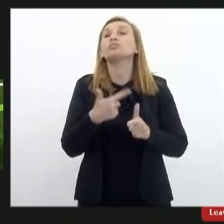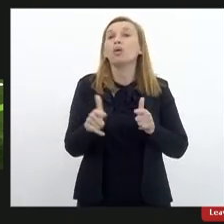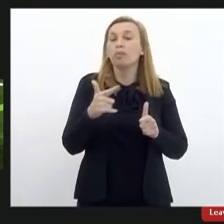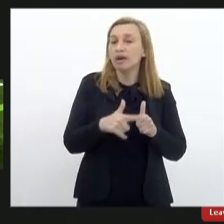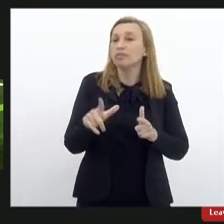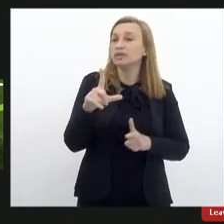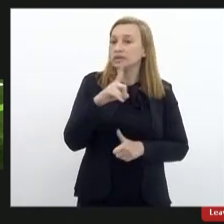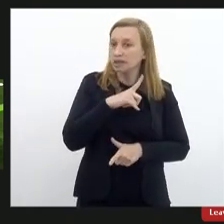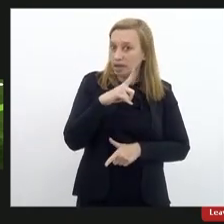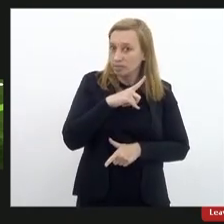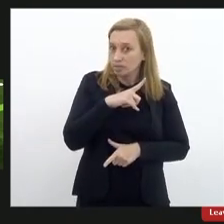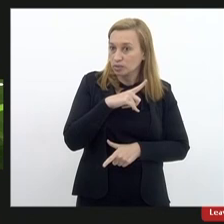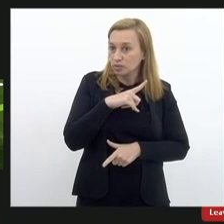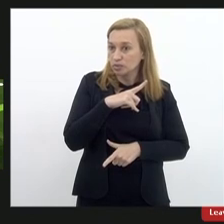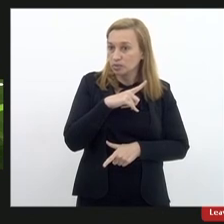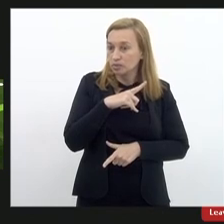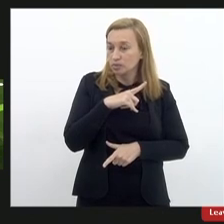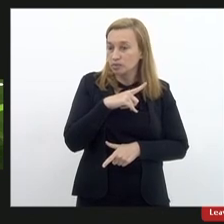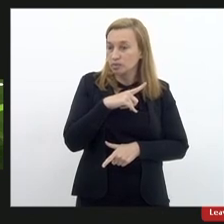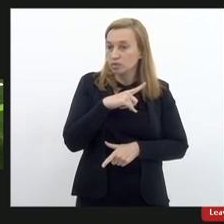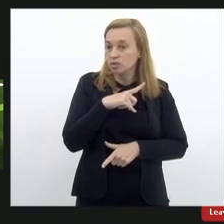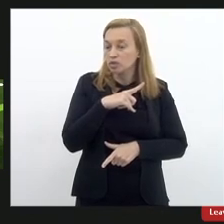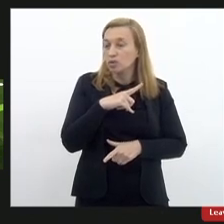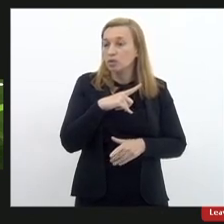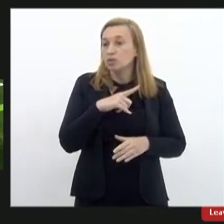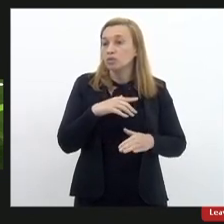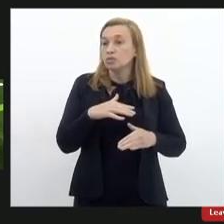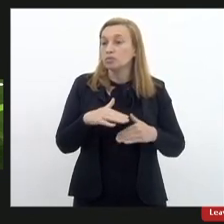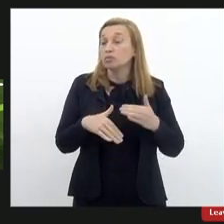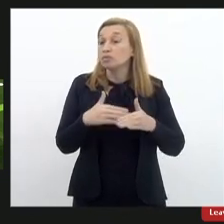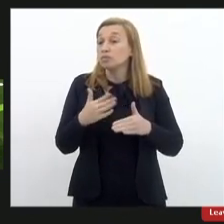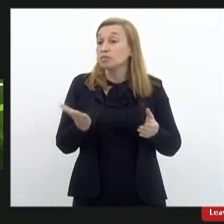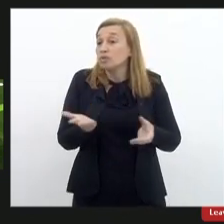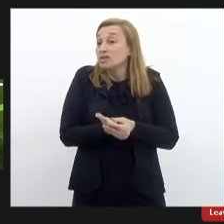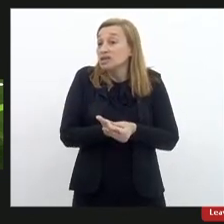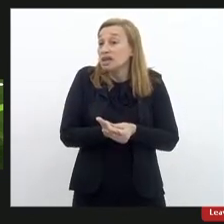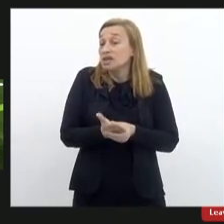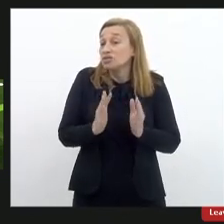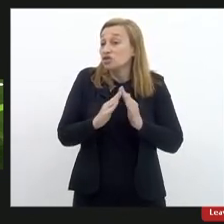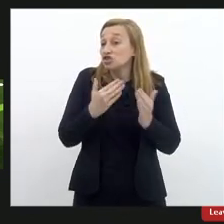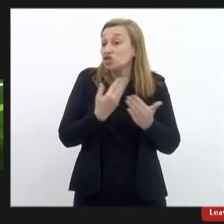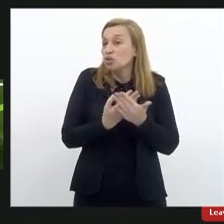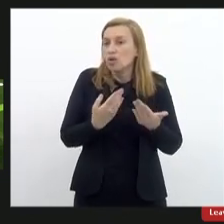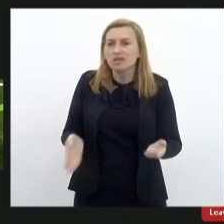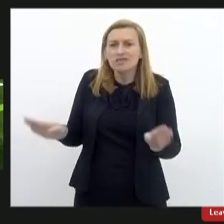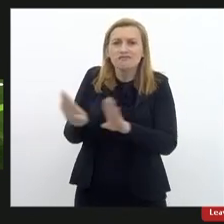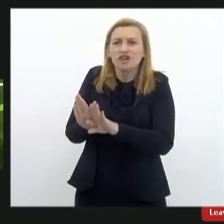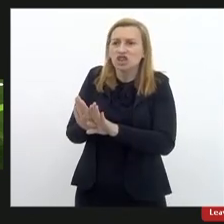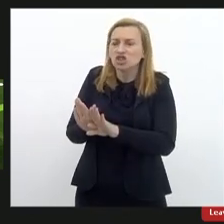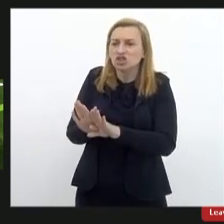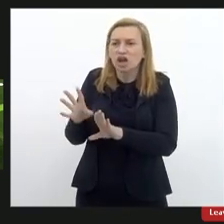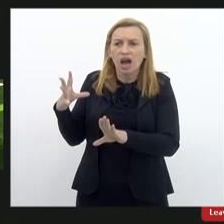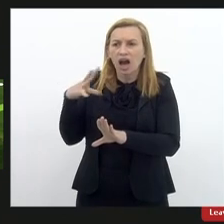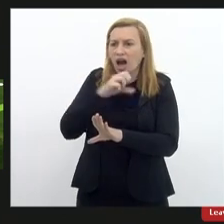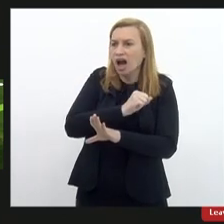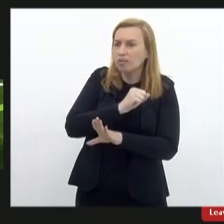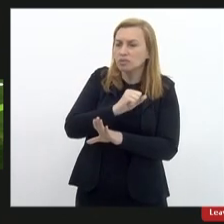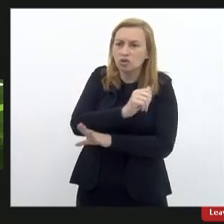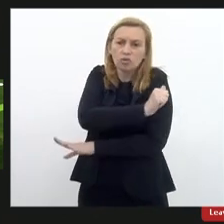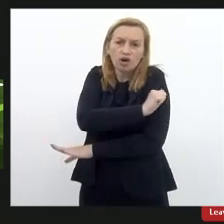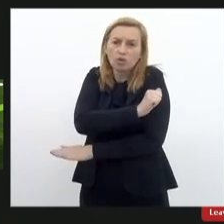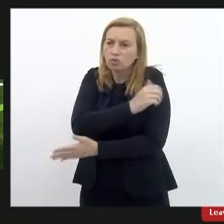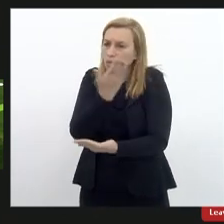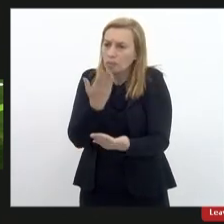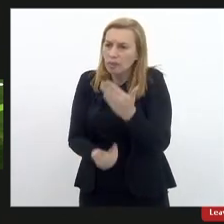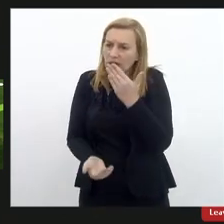nós temos com o processo de escola extinta, porque do nada se fecha uma escola e o aluno perde